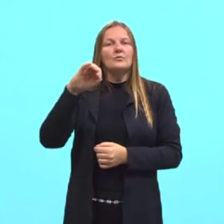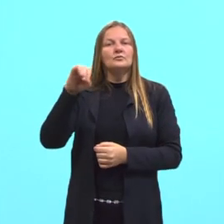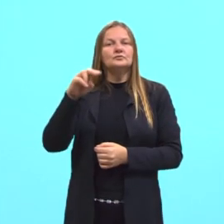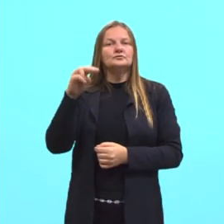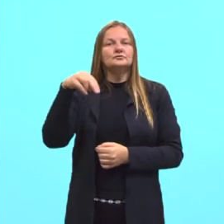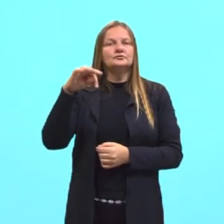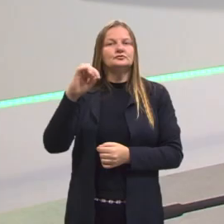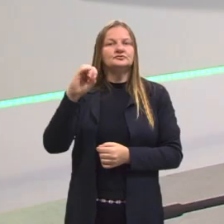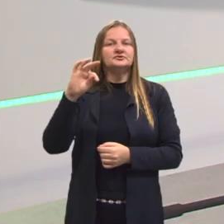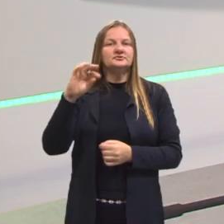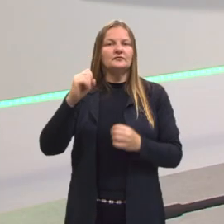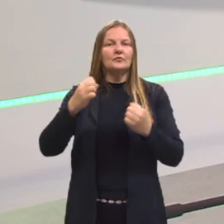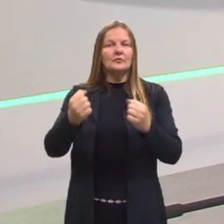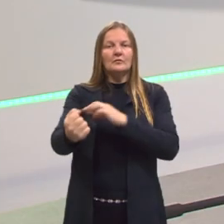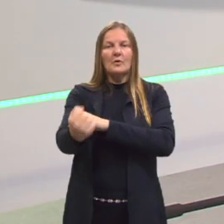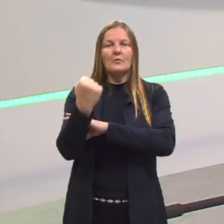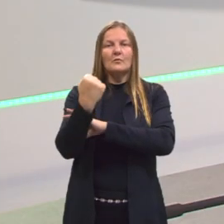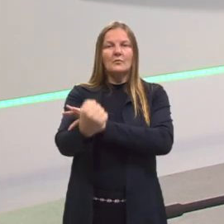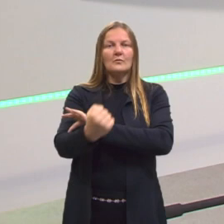pouquinho sobre cada um deles.